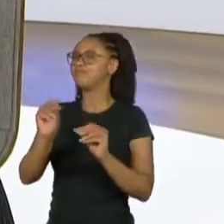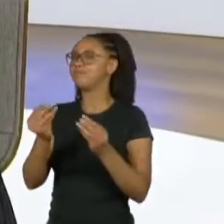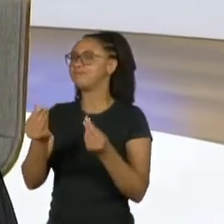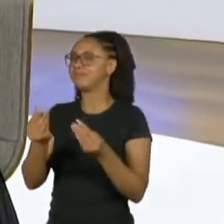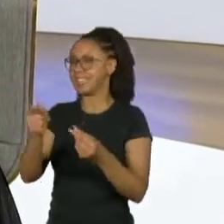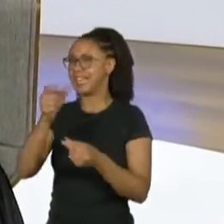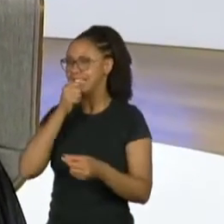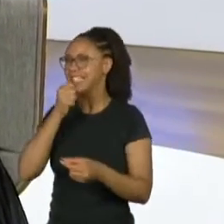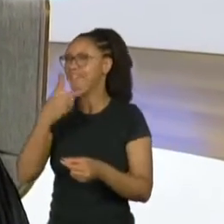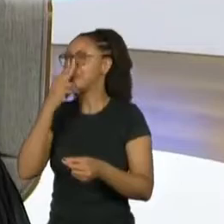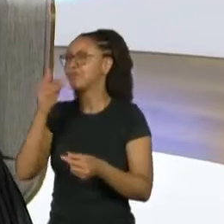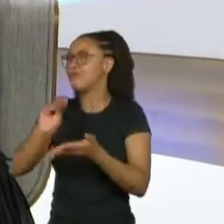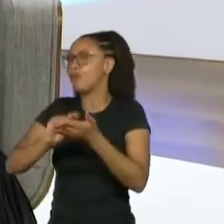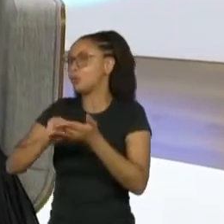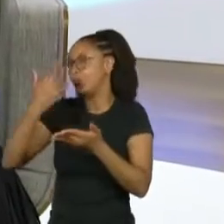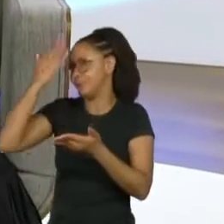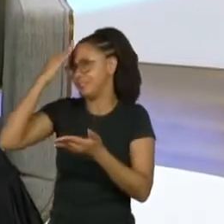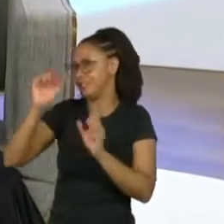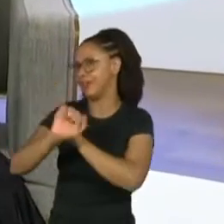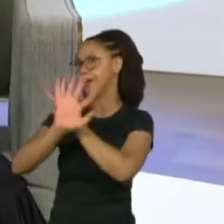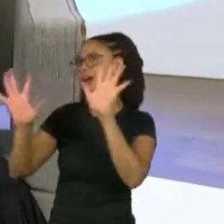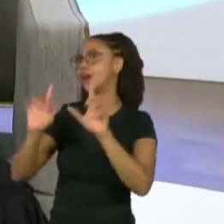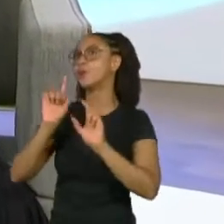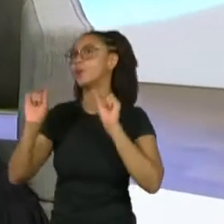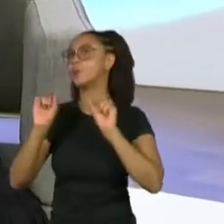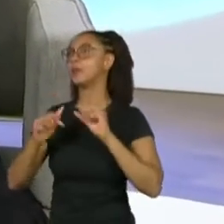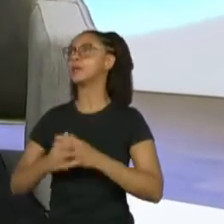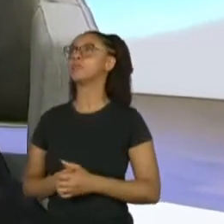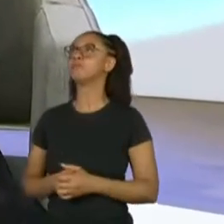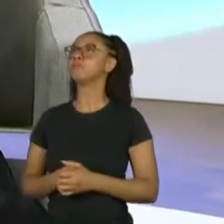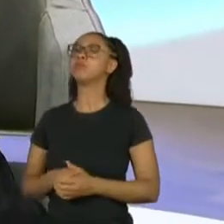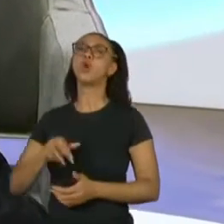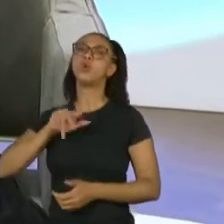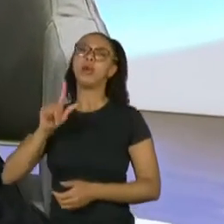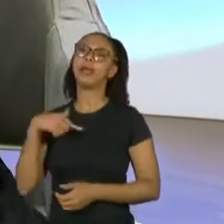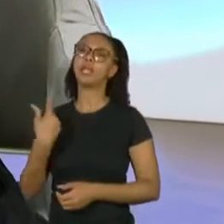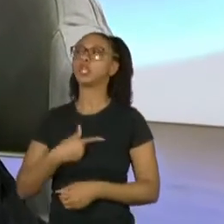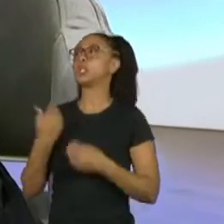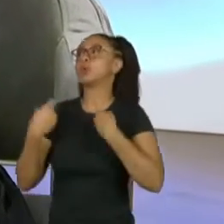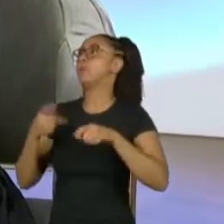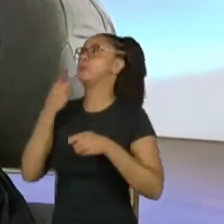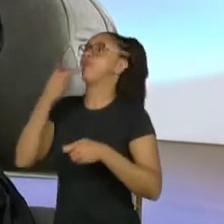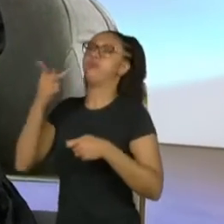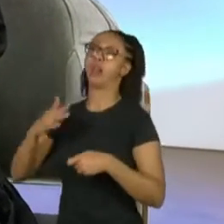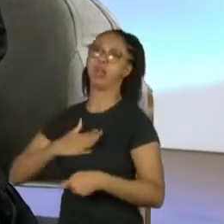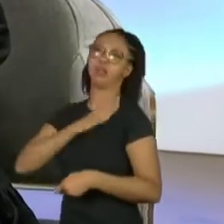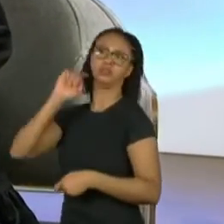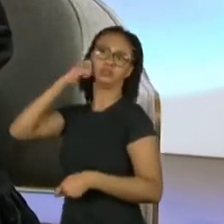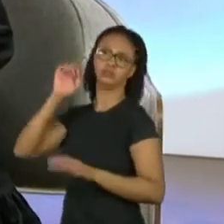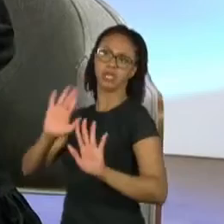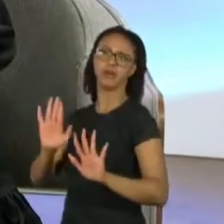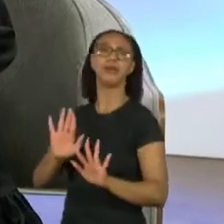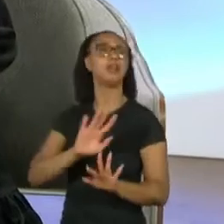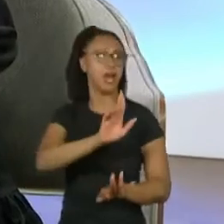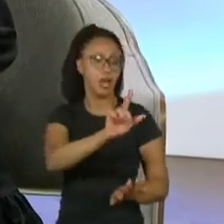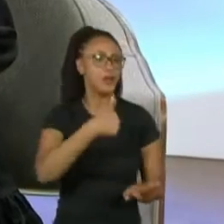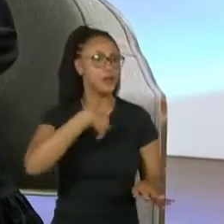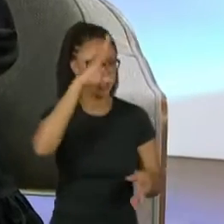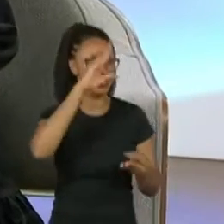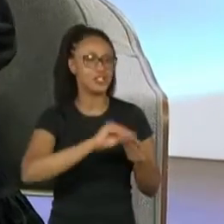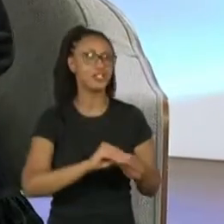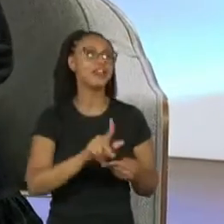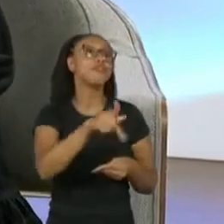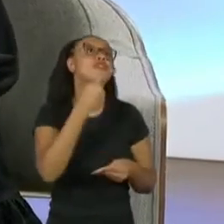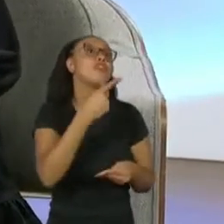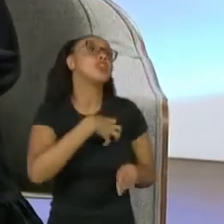entrevista que você deu. Não é que eu acho que a gente não deva mais falar sobre o racismo. claro, você falou até brincando, falou, não